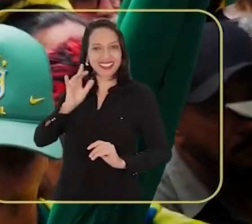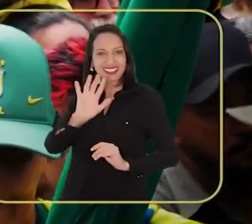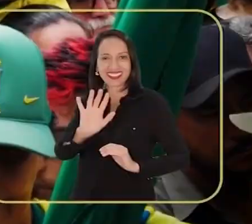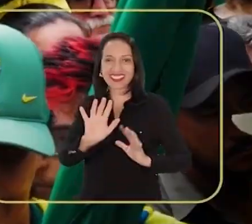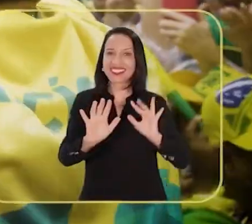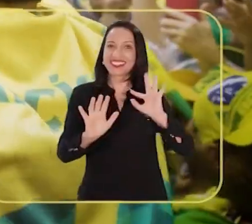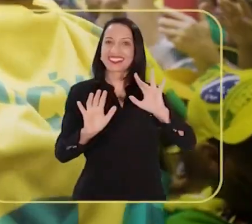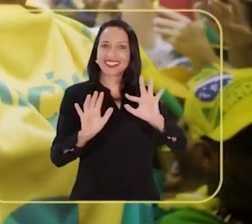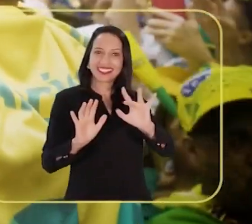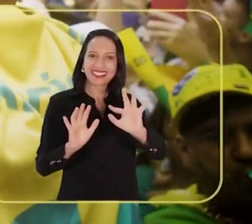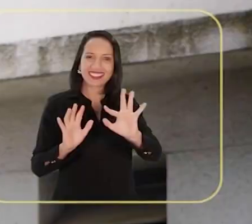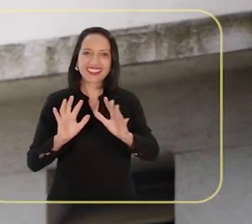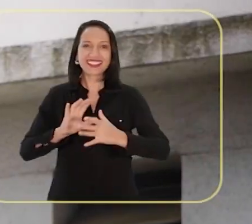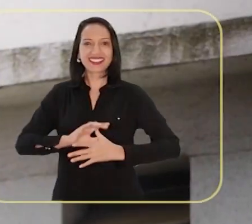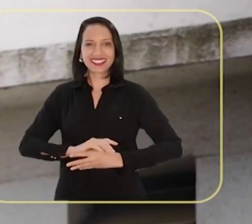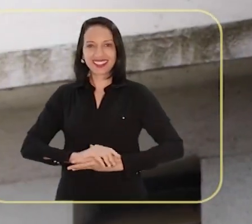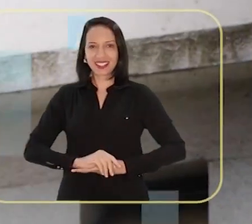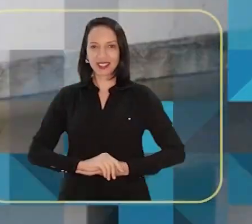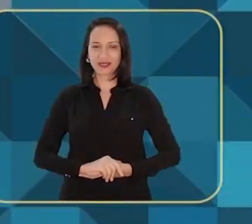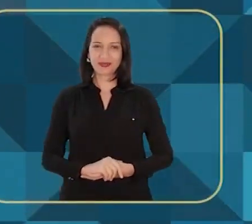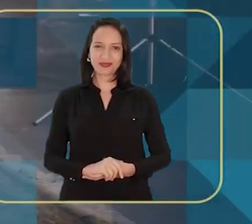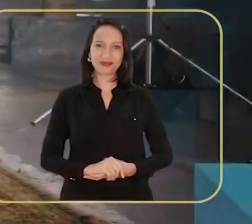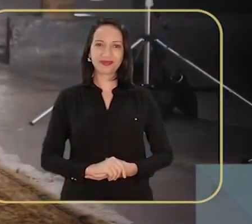Tarsísio me leva.